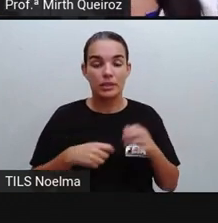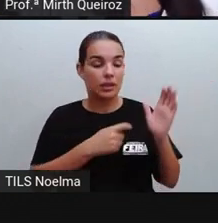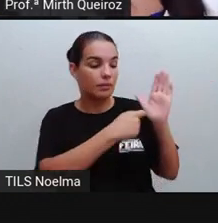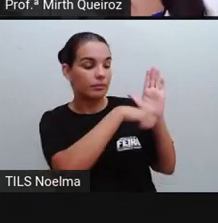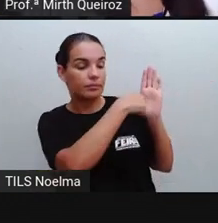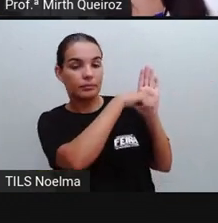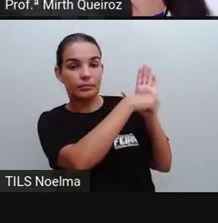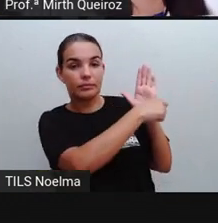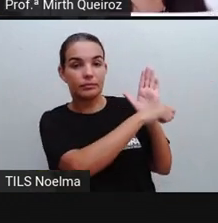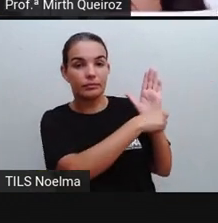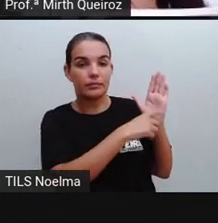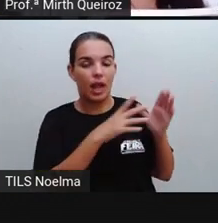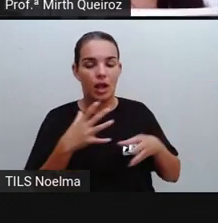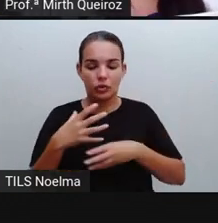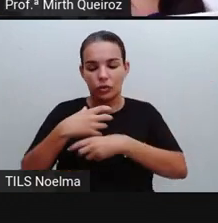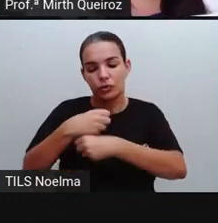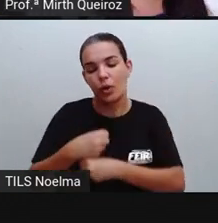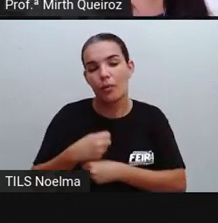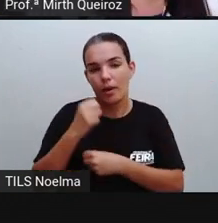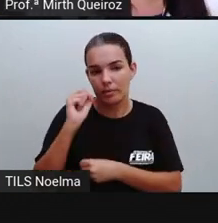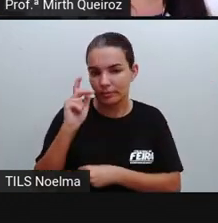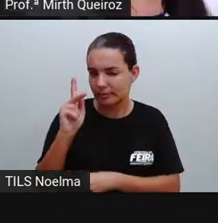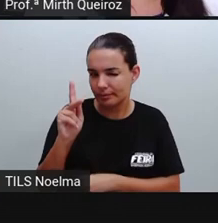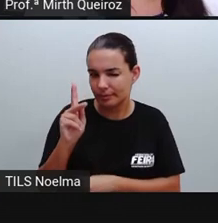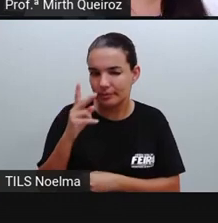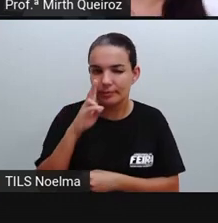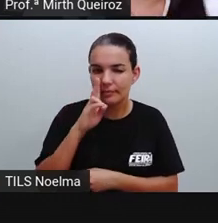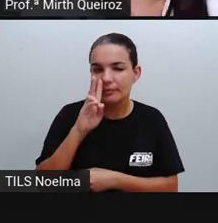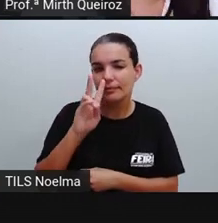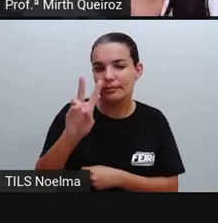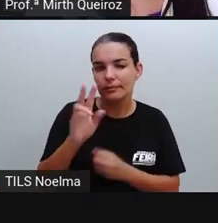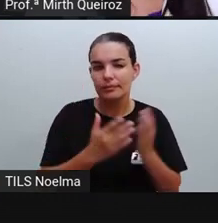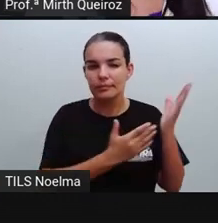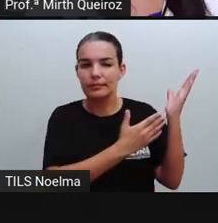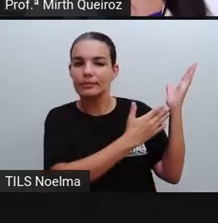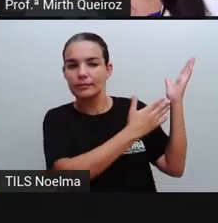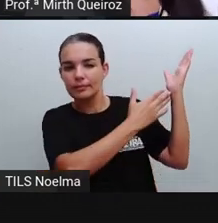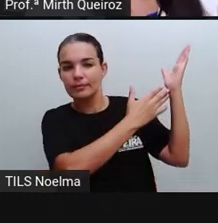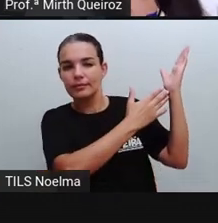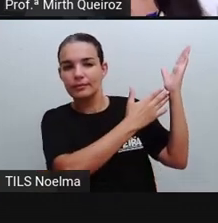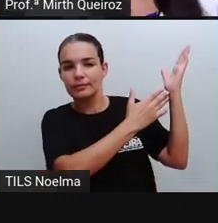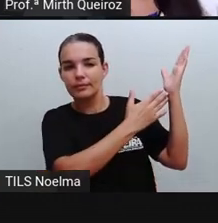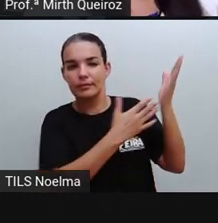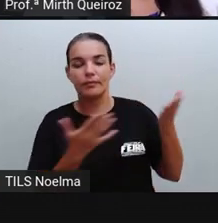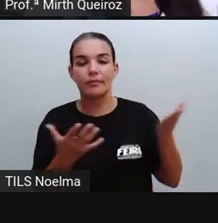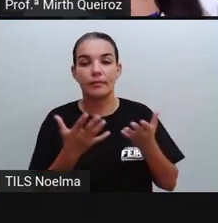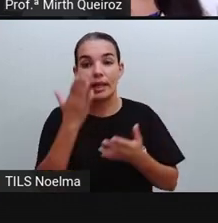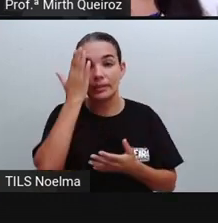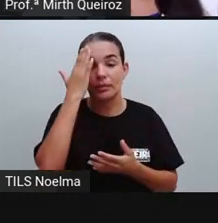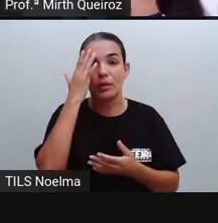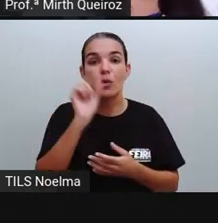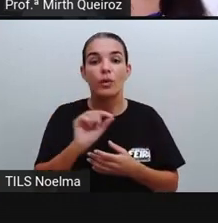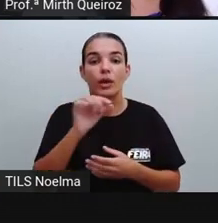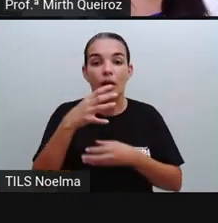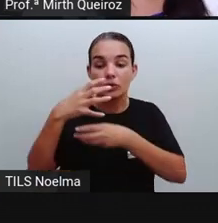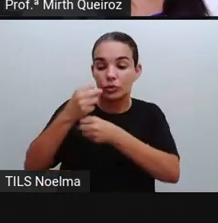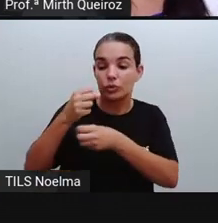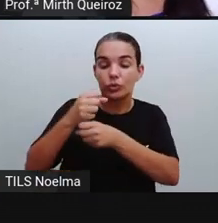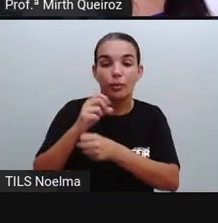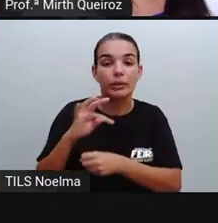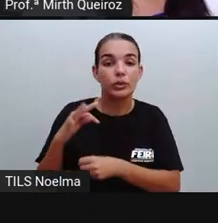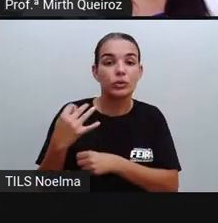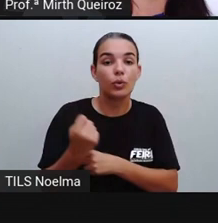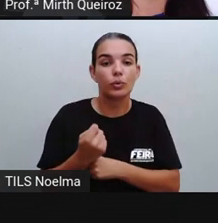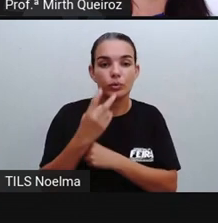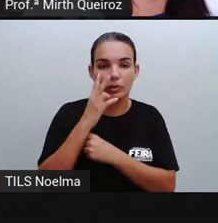fazer uma conta, né? A gente quer saber a quantidade de casos notificados.